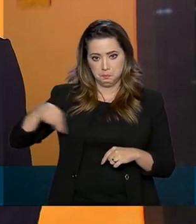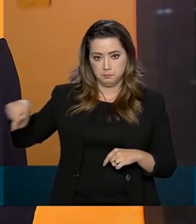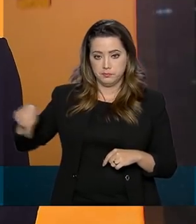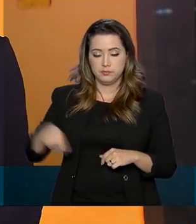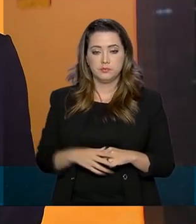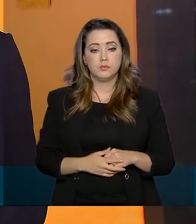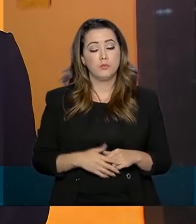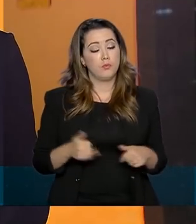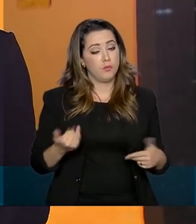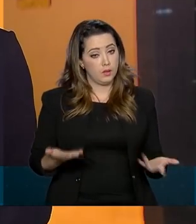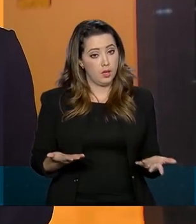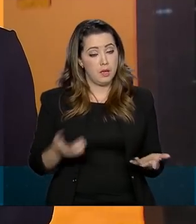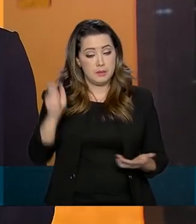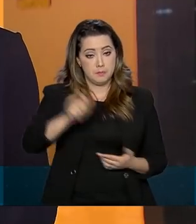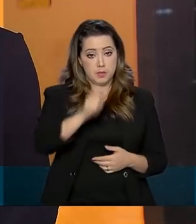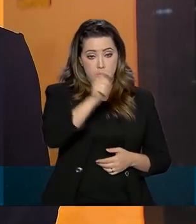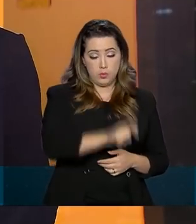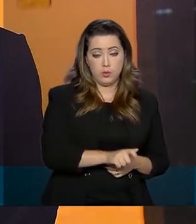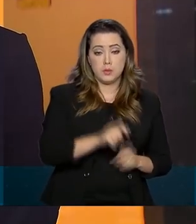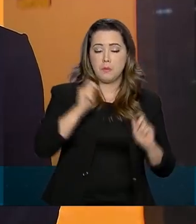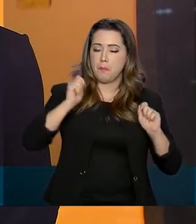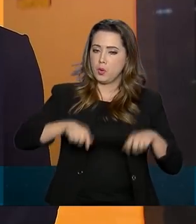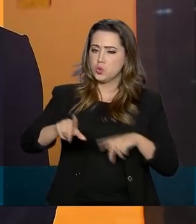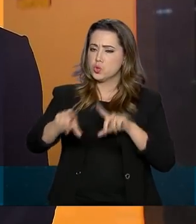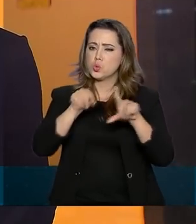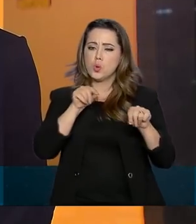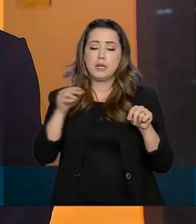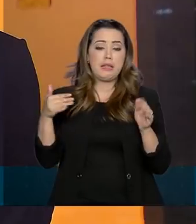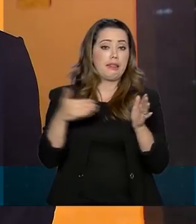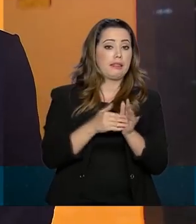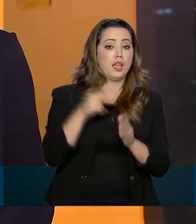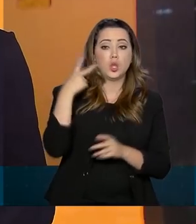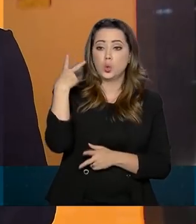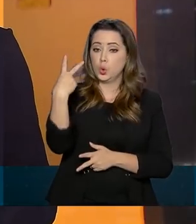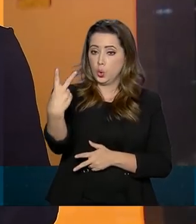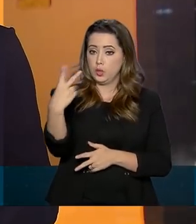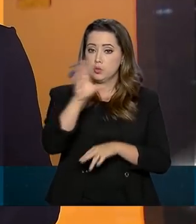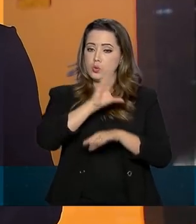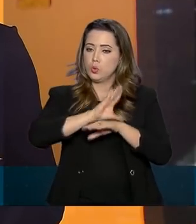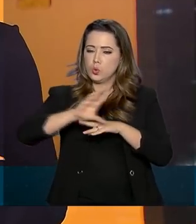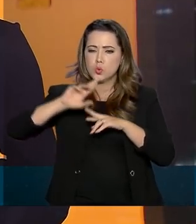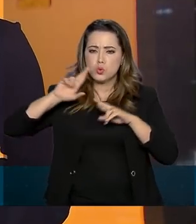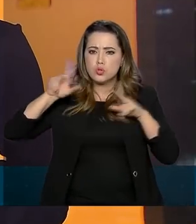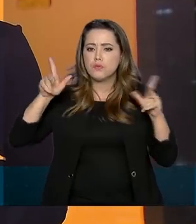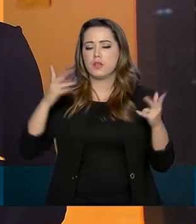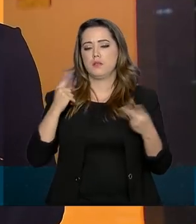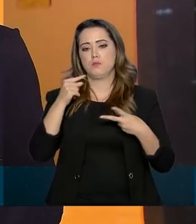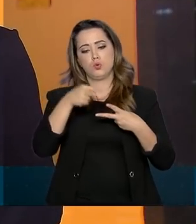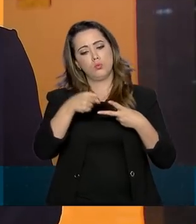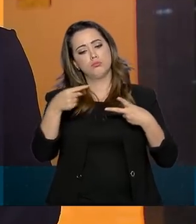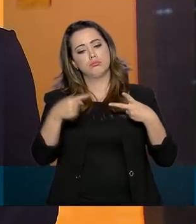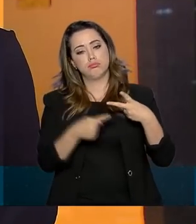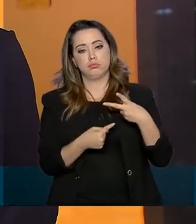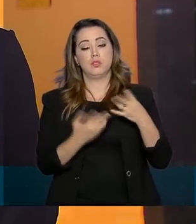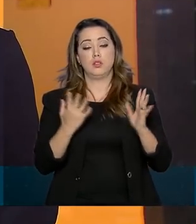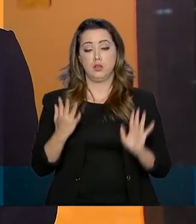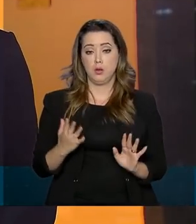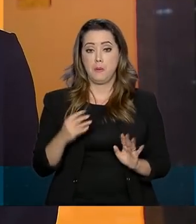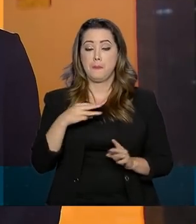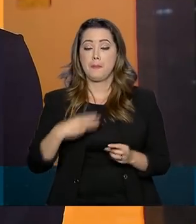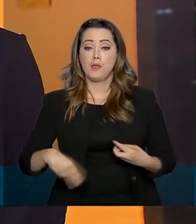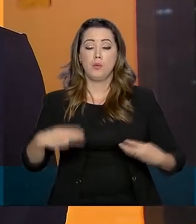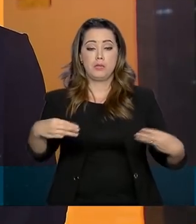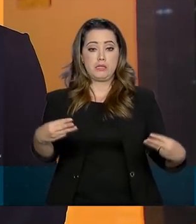aí na tela. Os candidatos podem escolher até duas opções de curso. Segundo o Ministério da